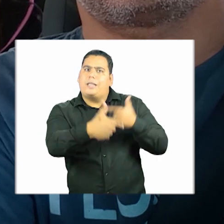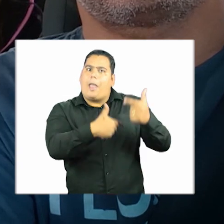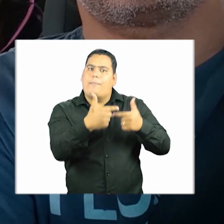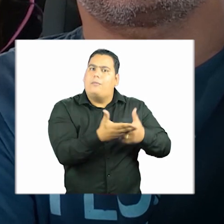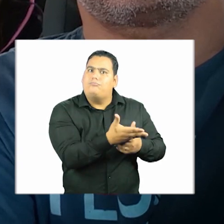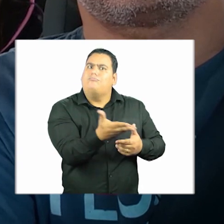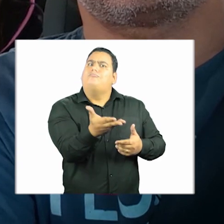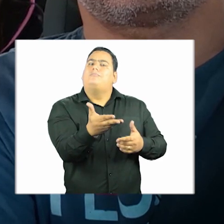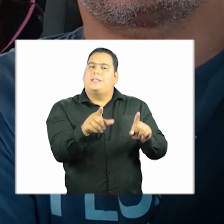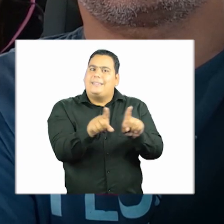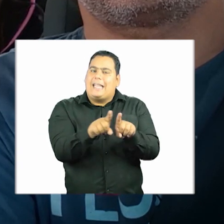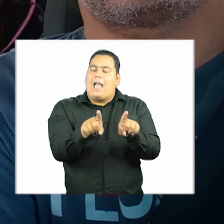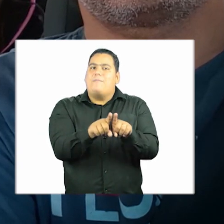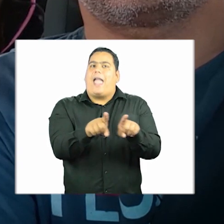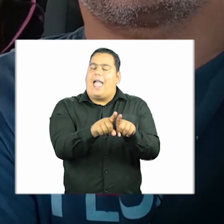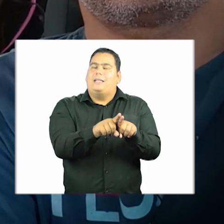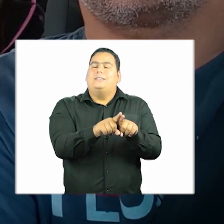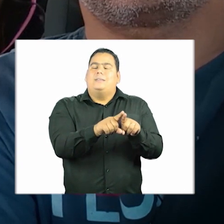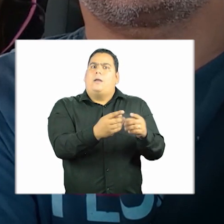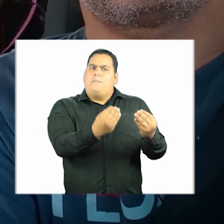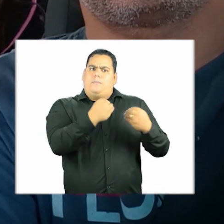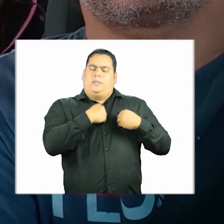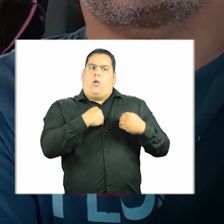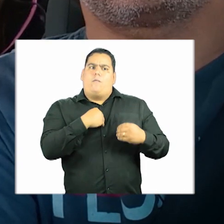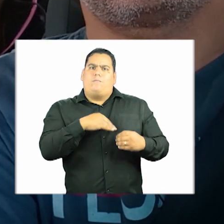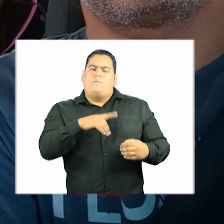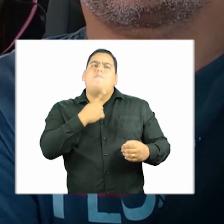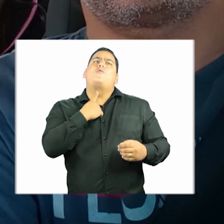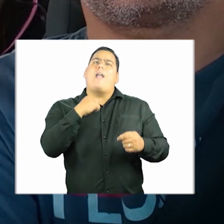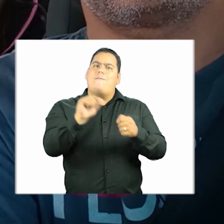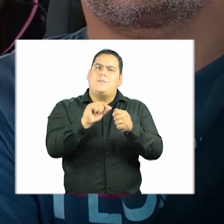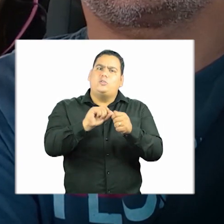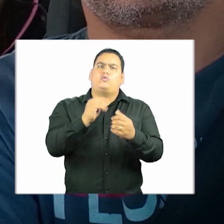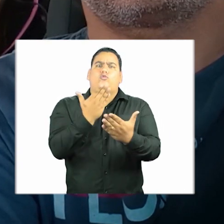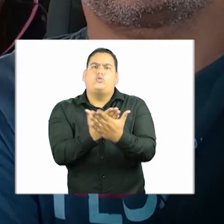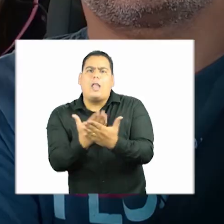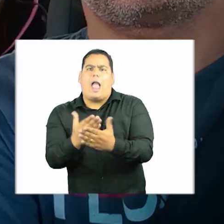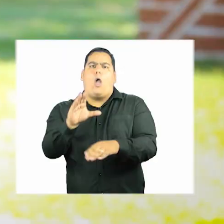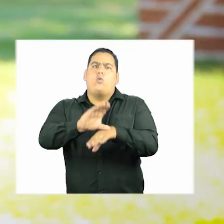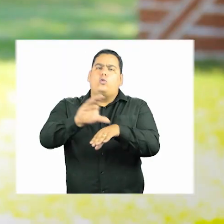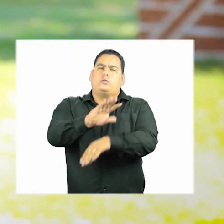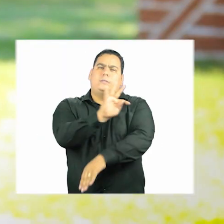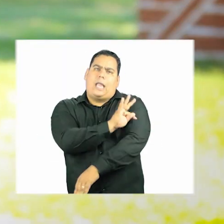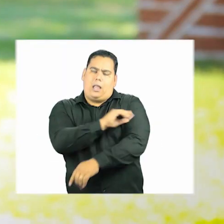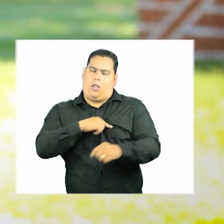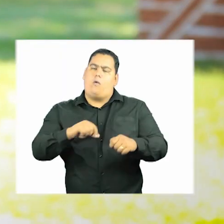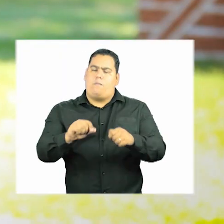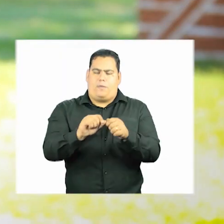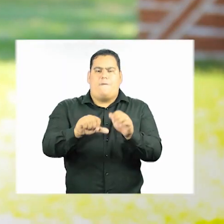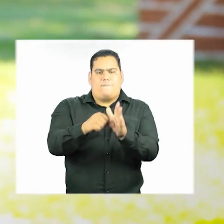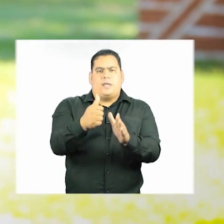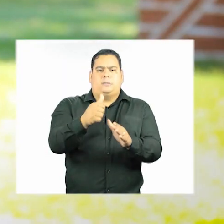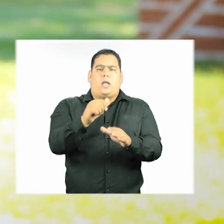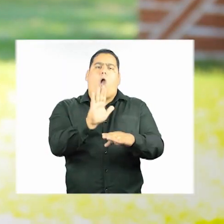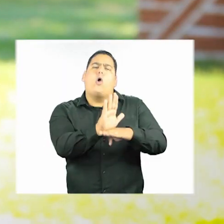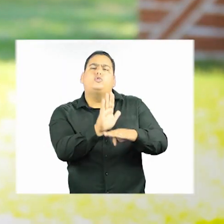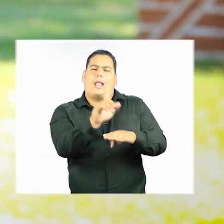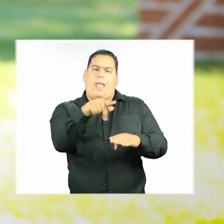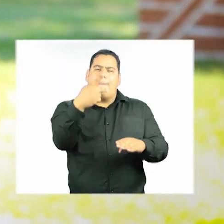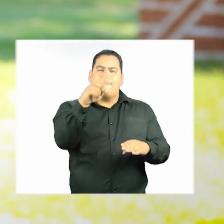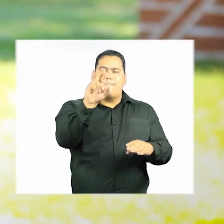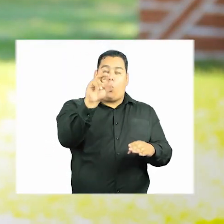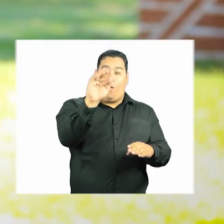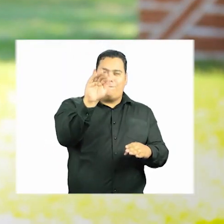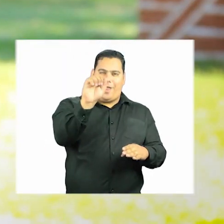deles, também me levou a estudar, fazer o curso técnico. Primeiramente, fiz o auxiliar, que é pelo